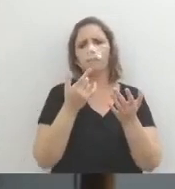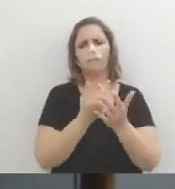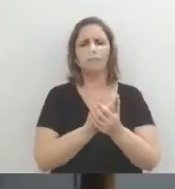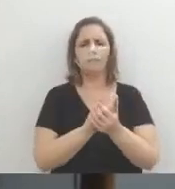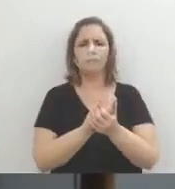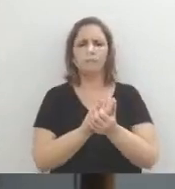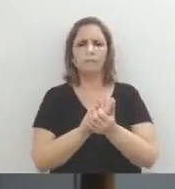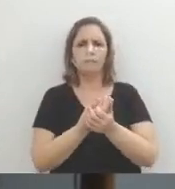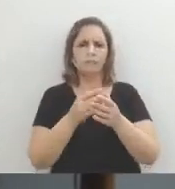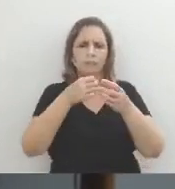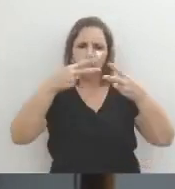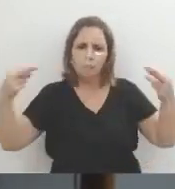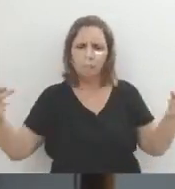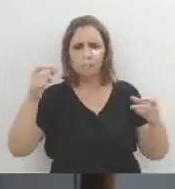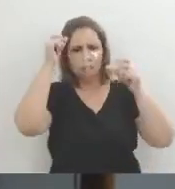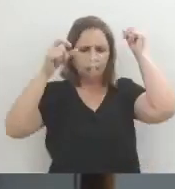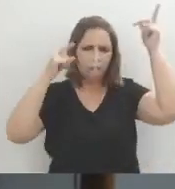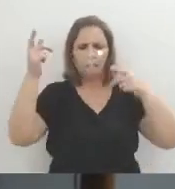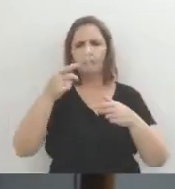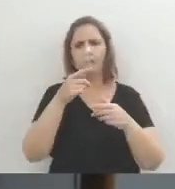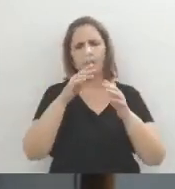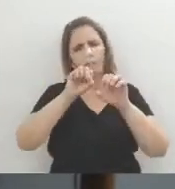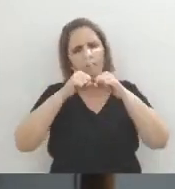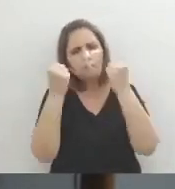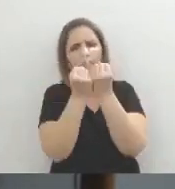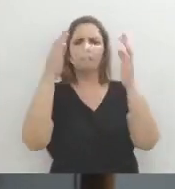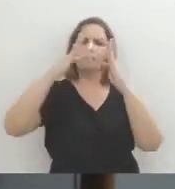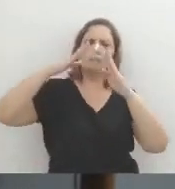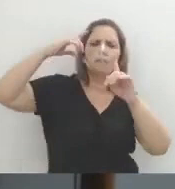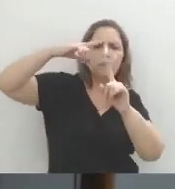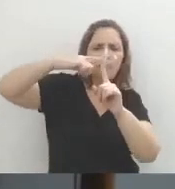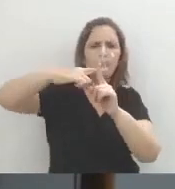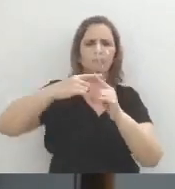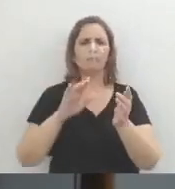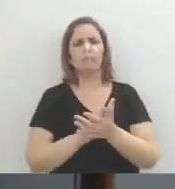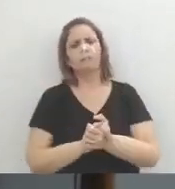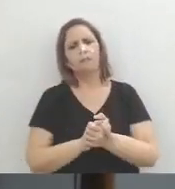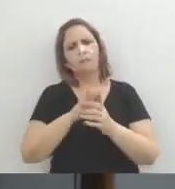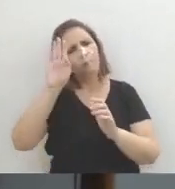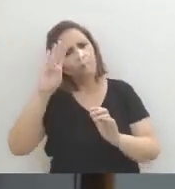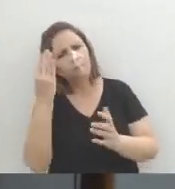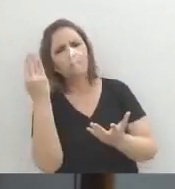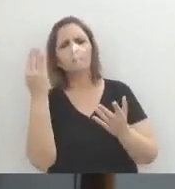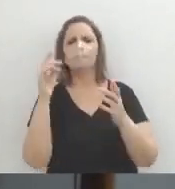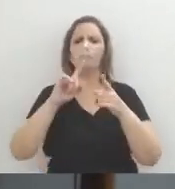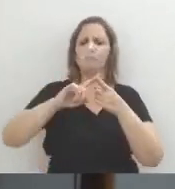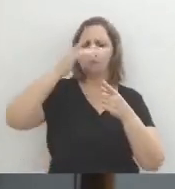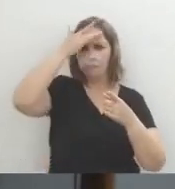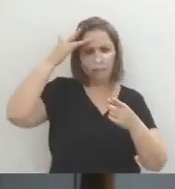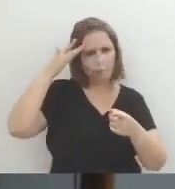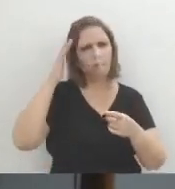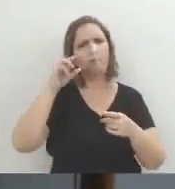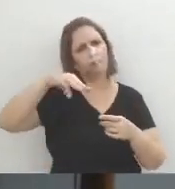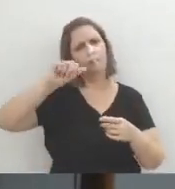críticas à sociedade, à igreja, né? A hipocrisia, né? Isso, Machado já fazia